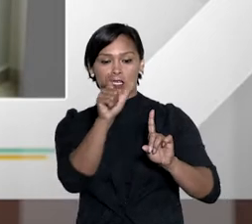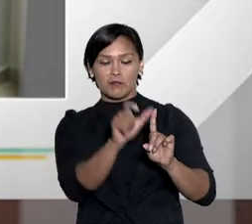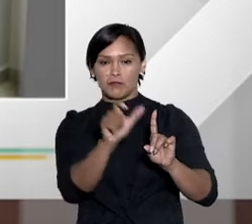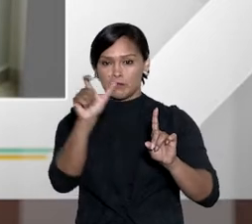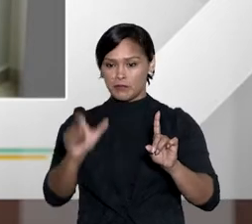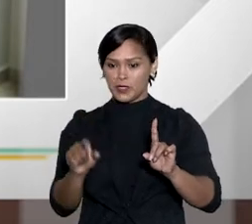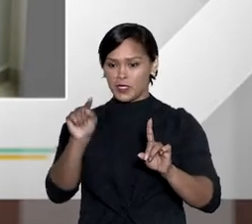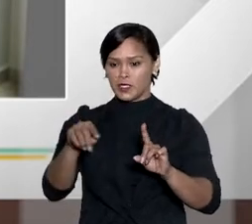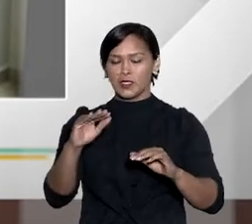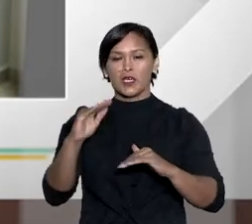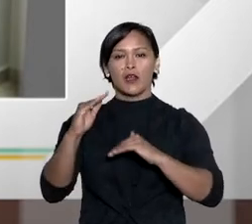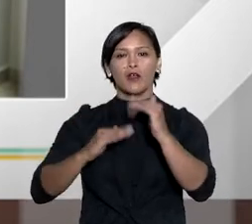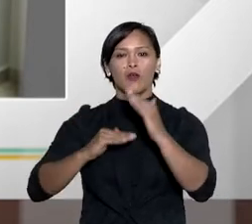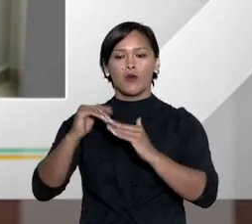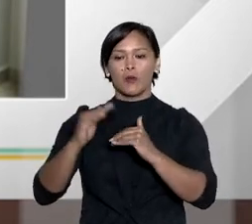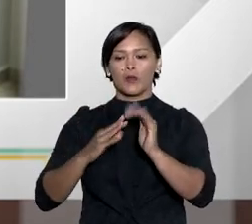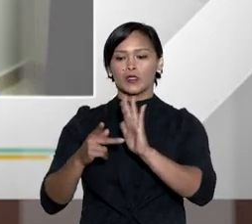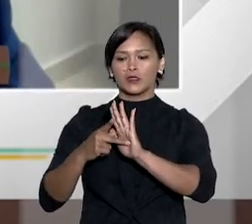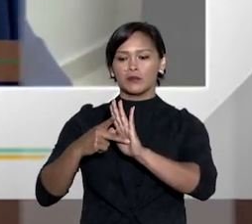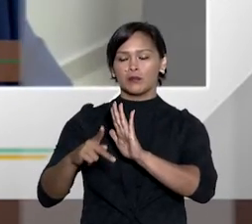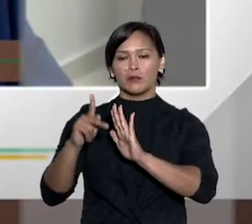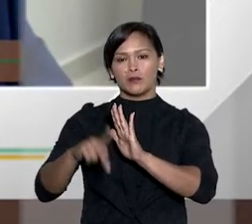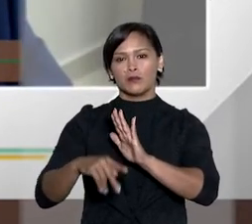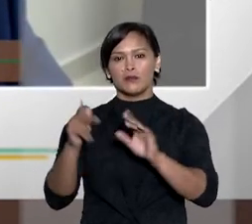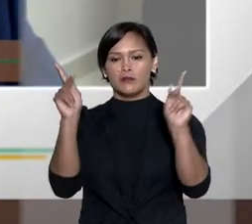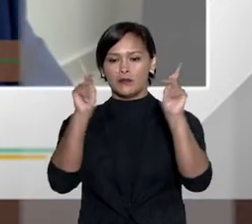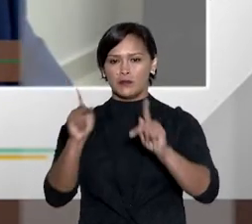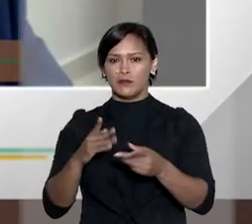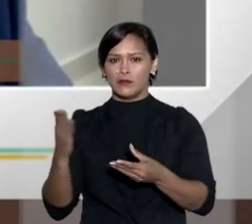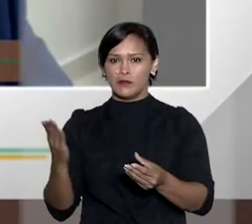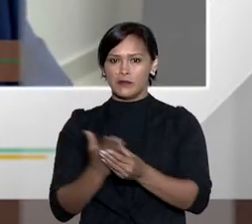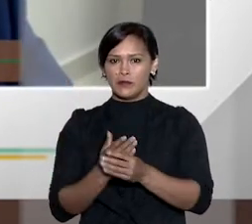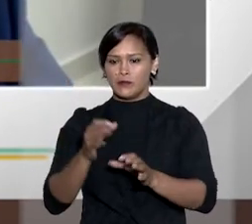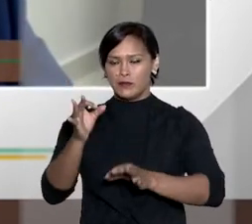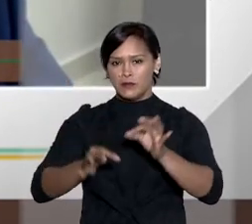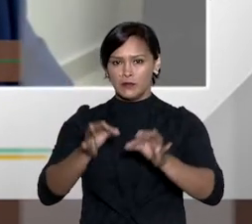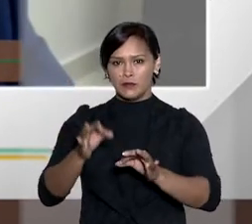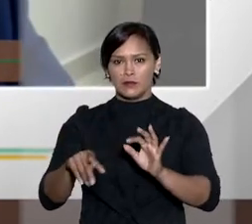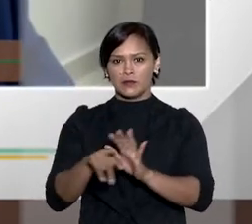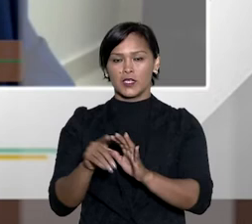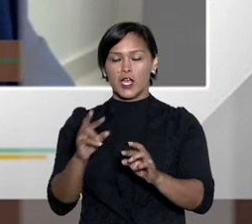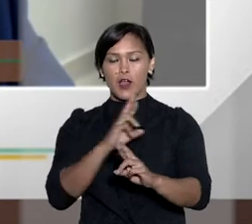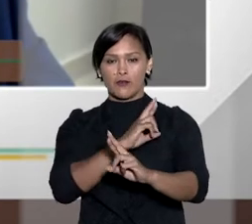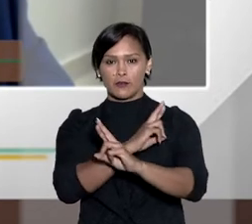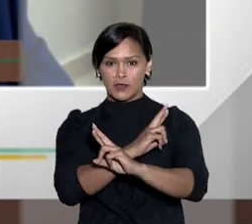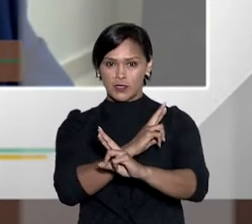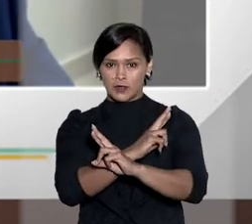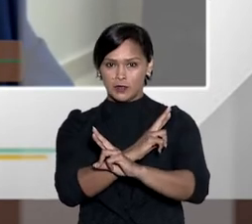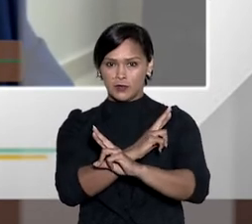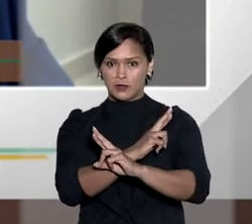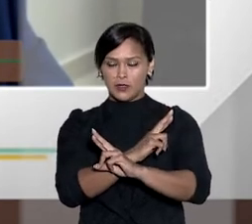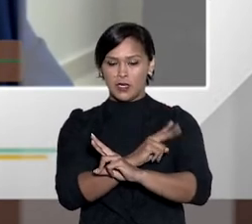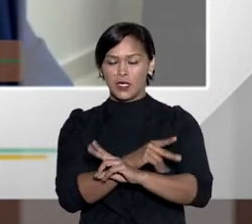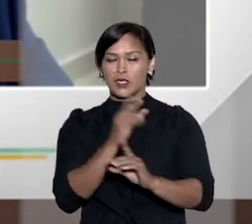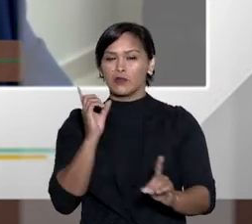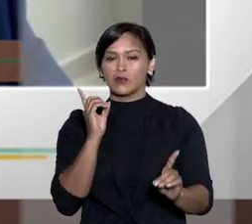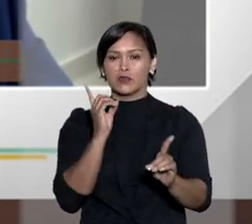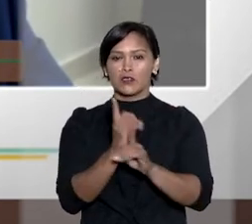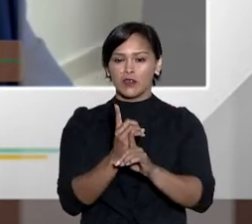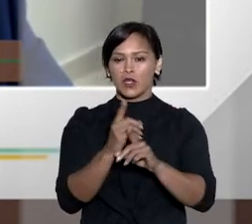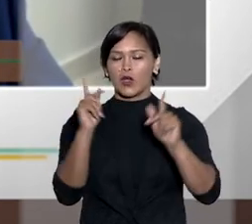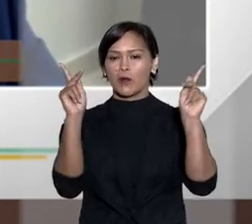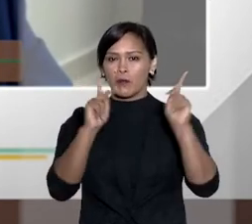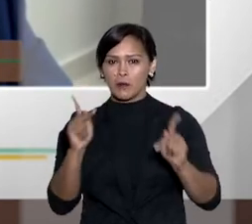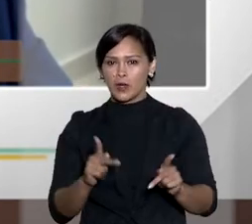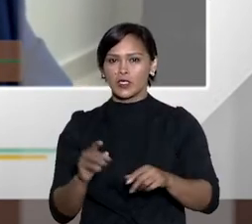ligada à competência e ao polo passivo da ação. No juizado fazendário, você vai encontrar no polo passivo